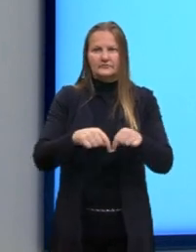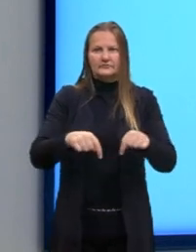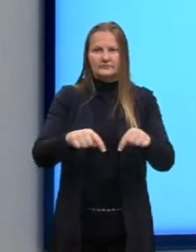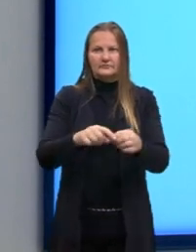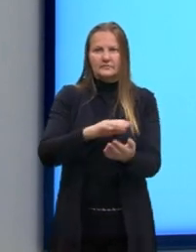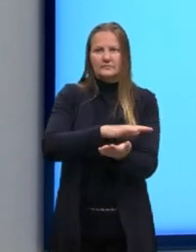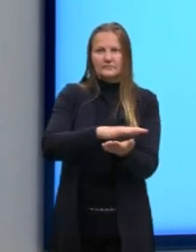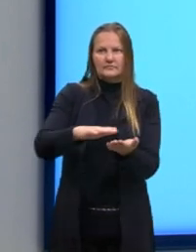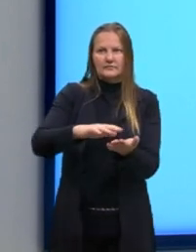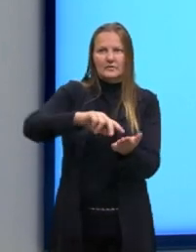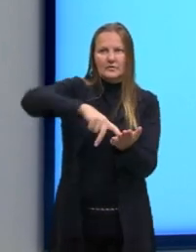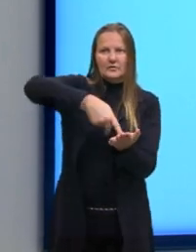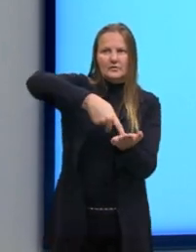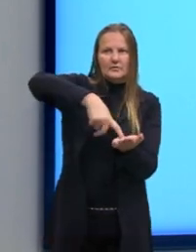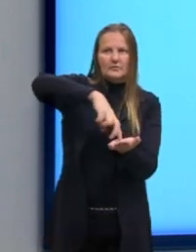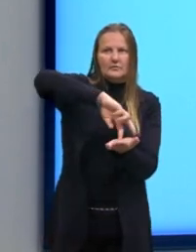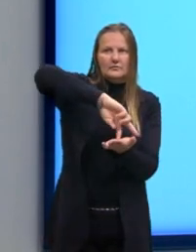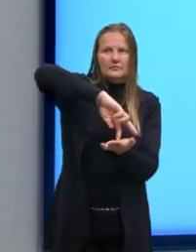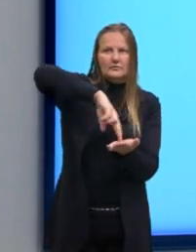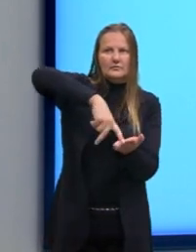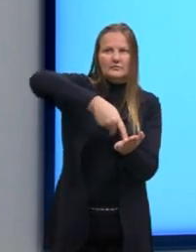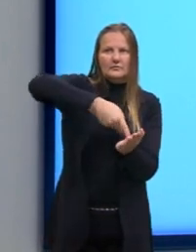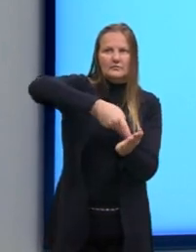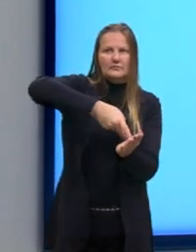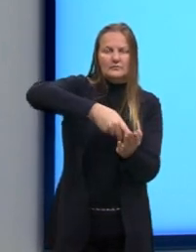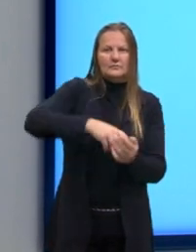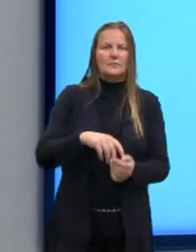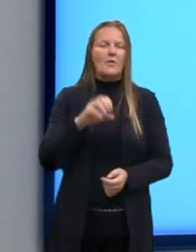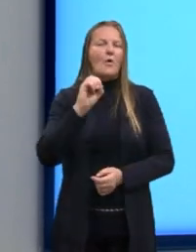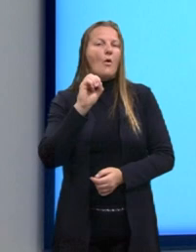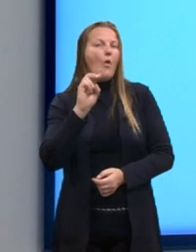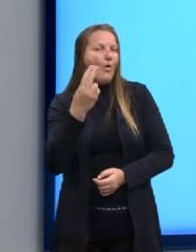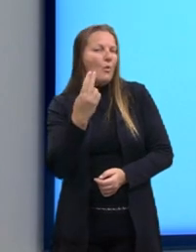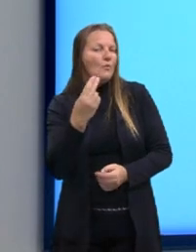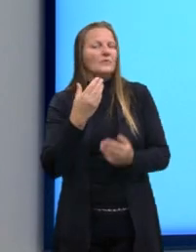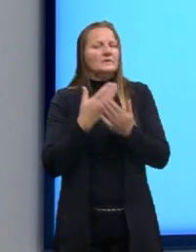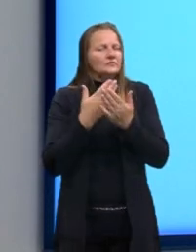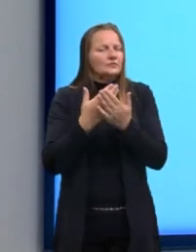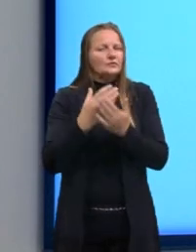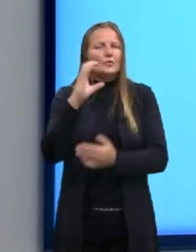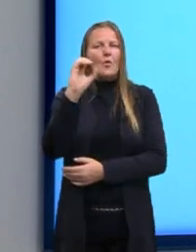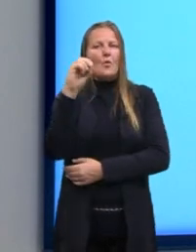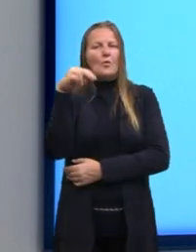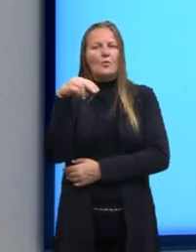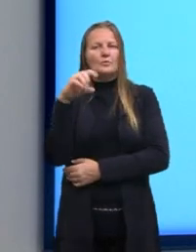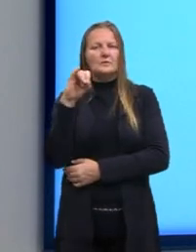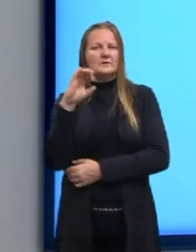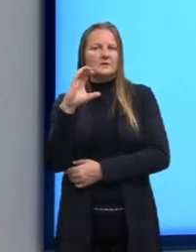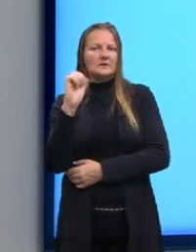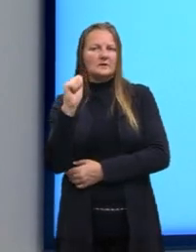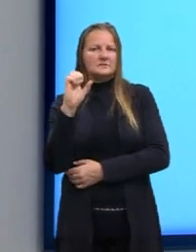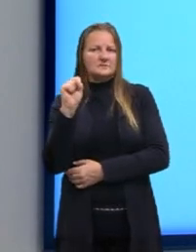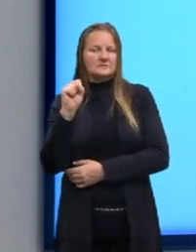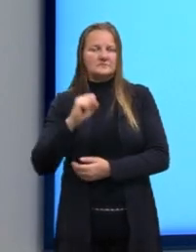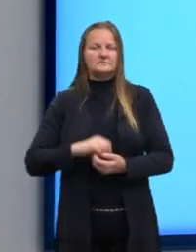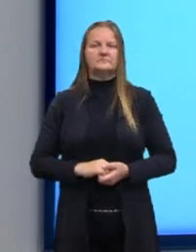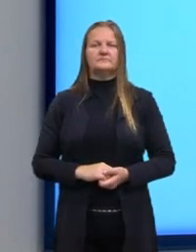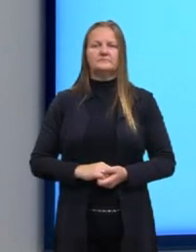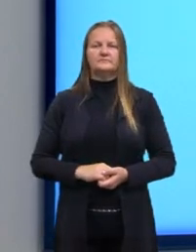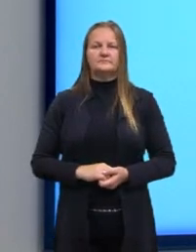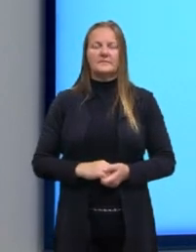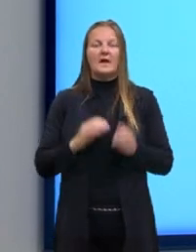circunferência ou o estudo das cônicas. Nós vamos focar, então, somente na